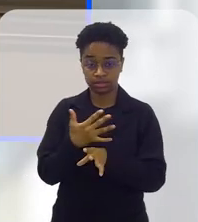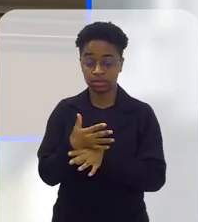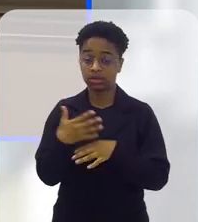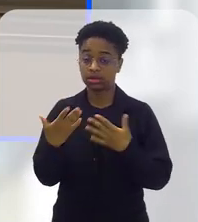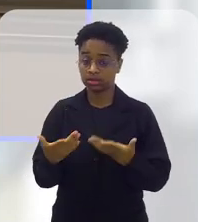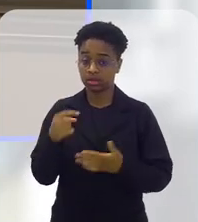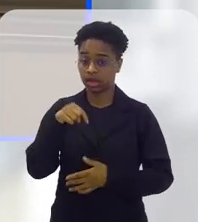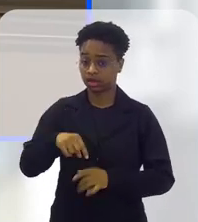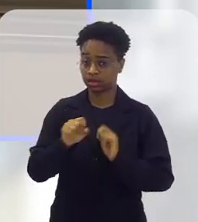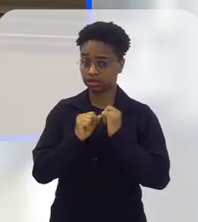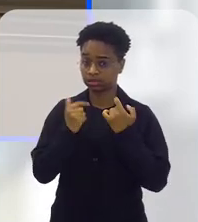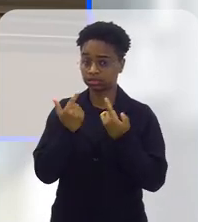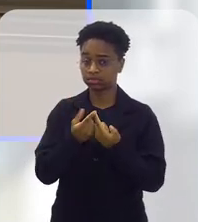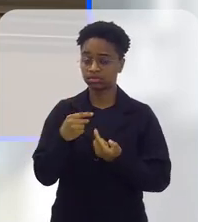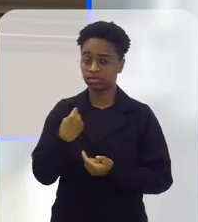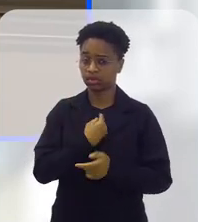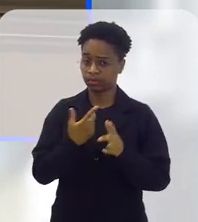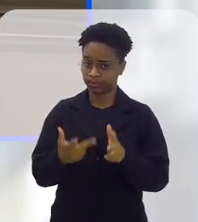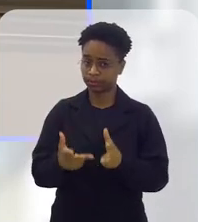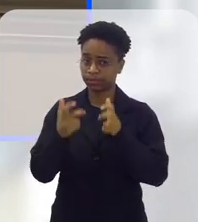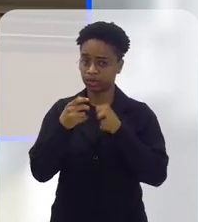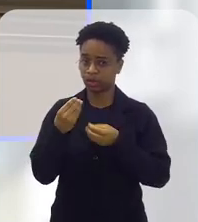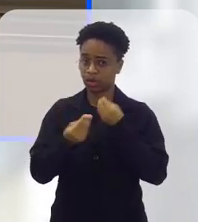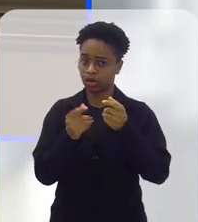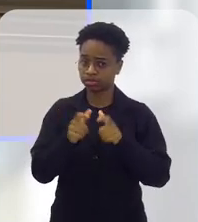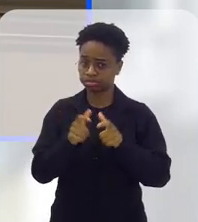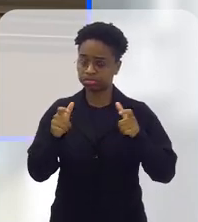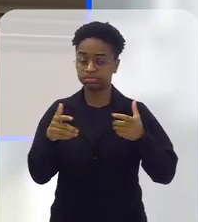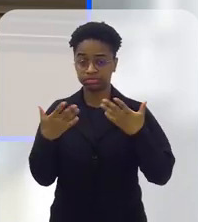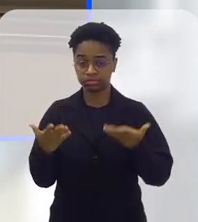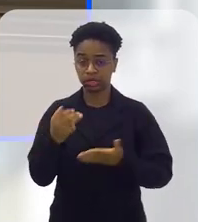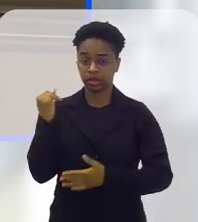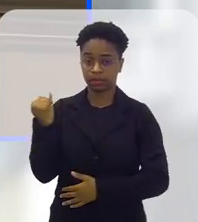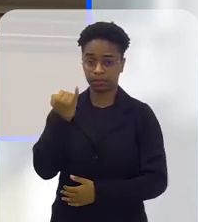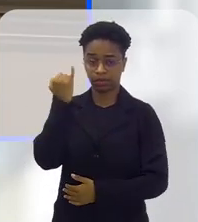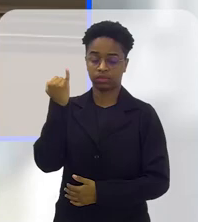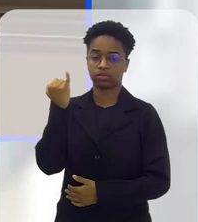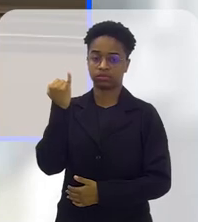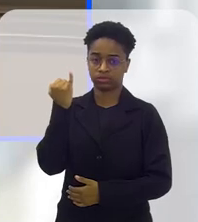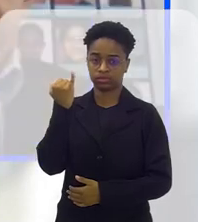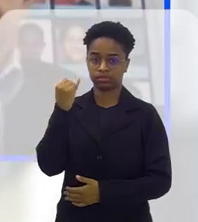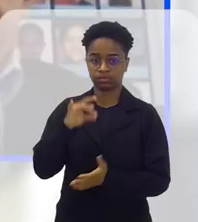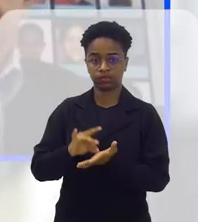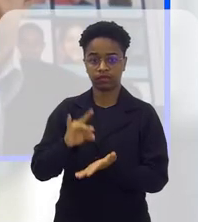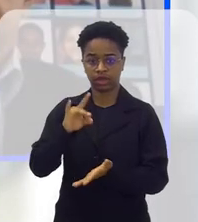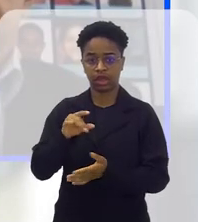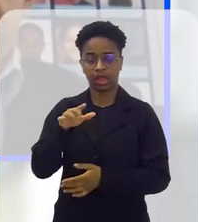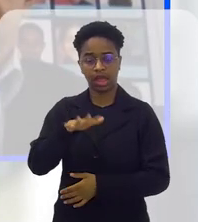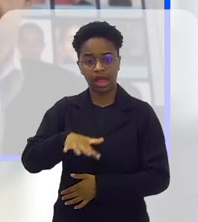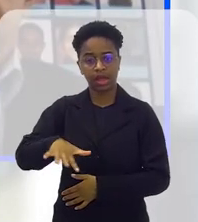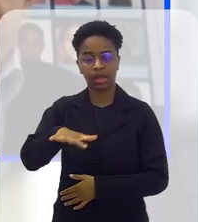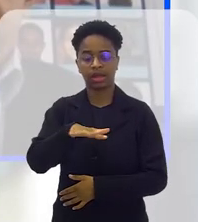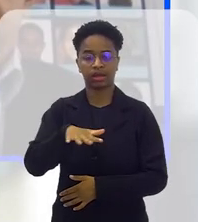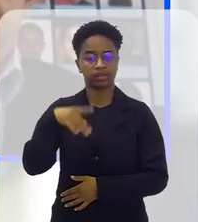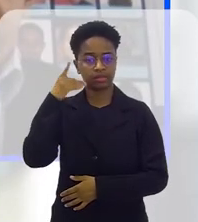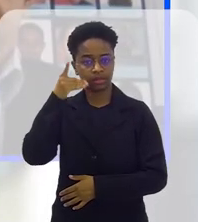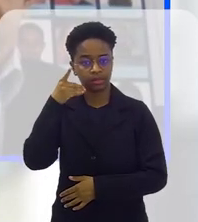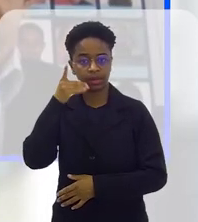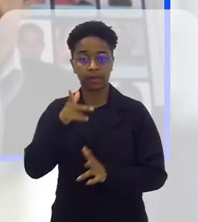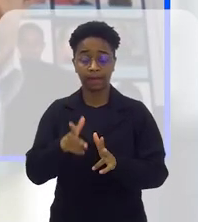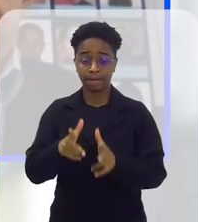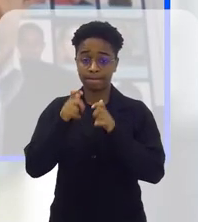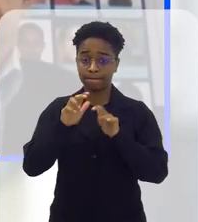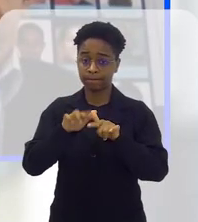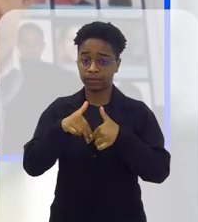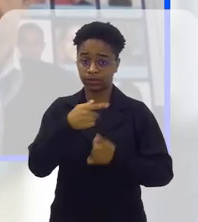o parlamento aqui está olhando esse crescimento, então é muito importante para o parlamento ver, através